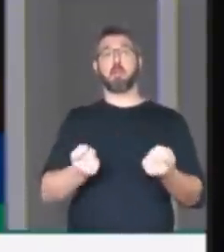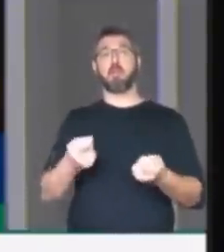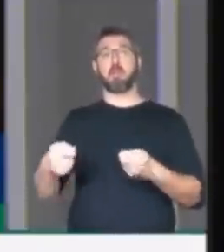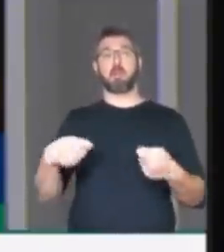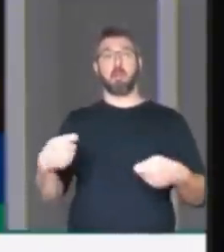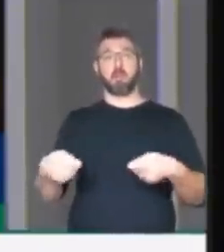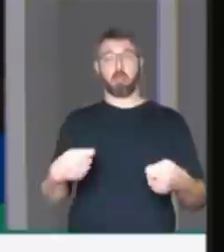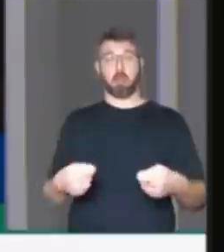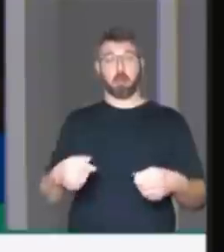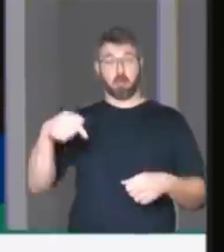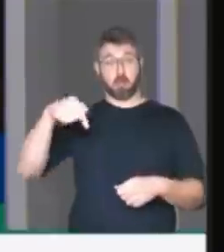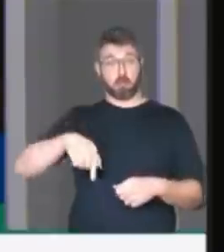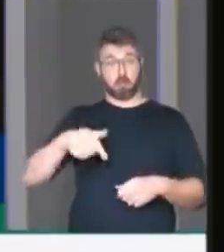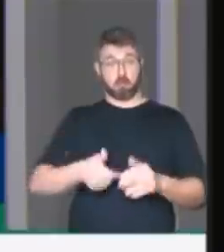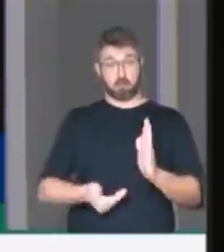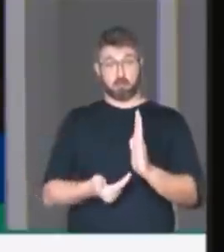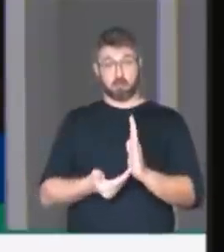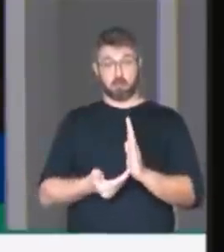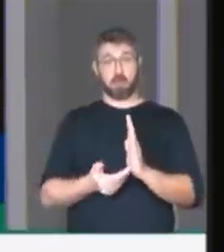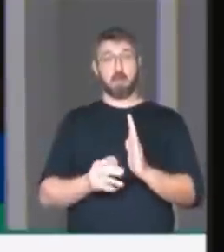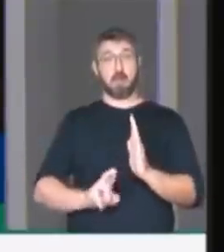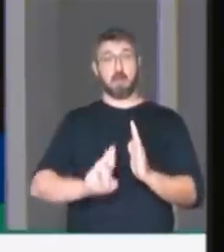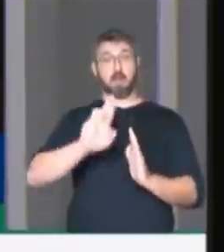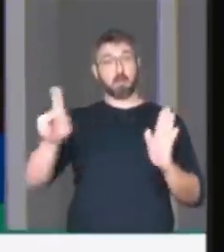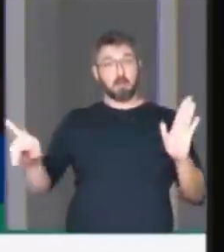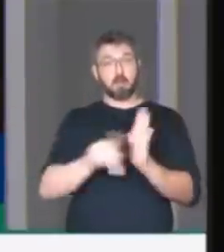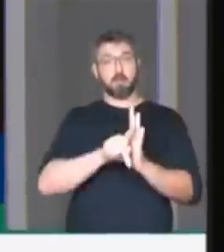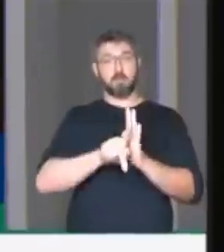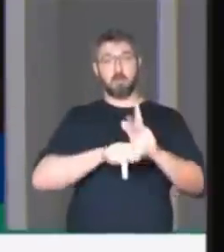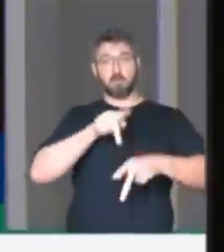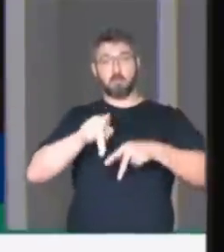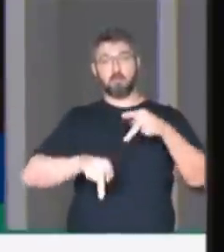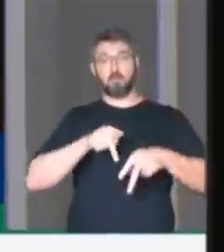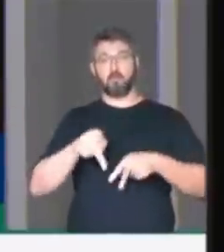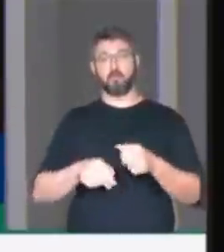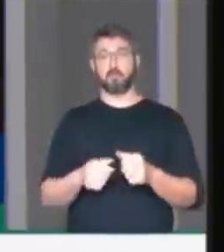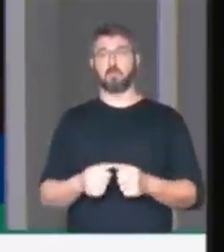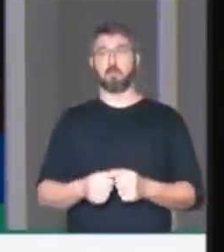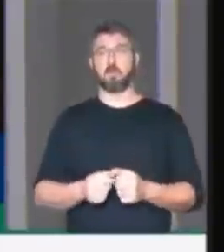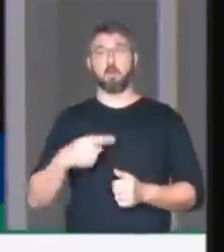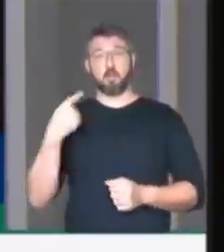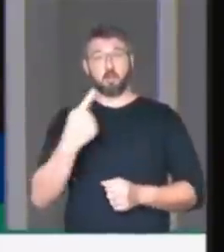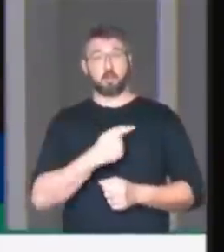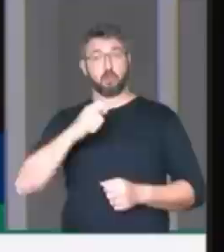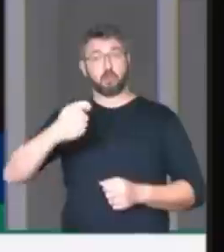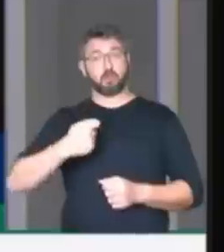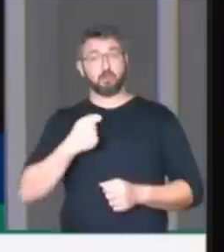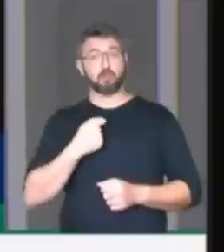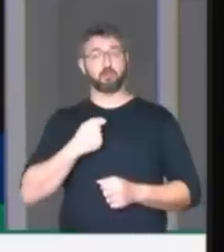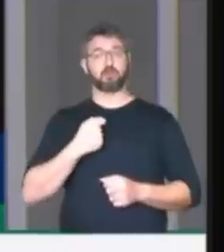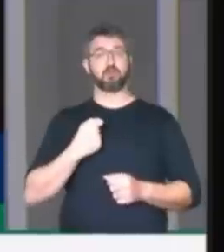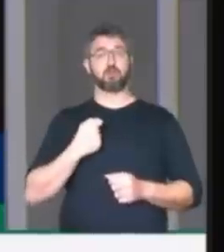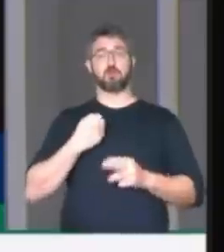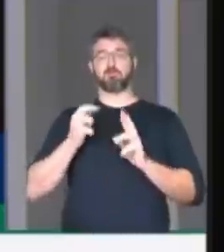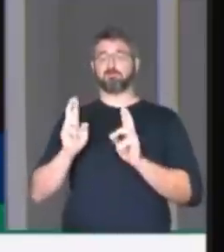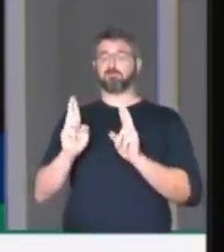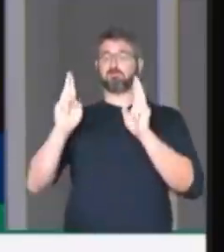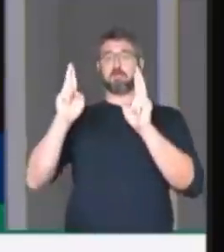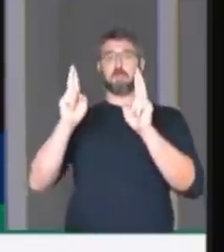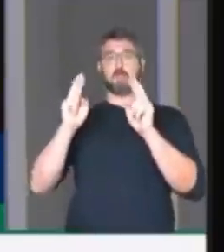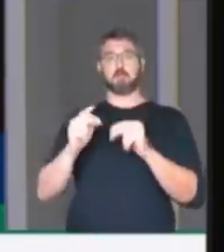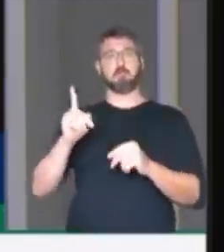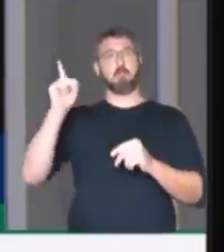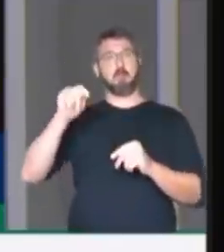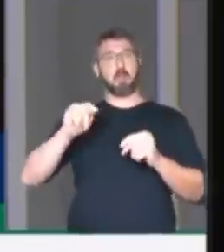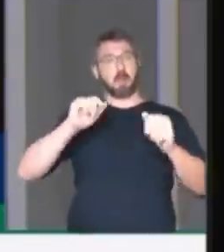é representante do nosso povo, é representação do nosso povo. Somos representantes da esperança, da